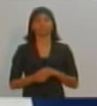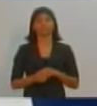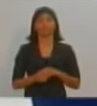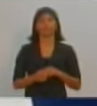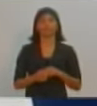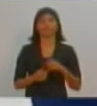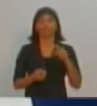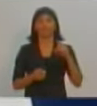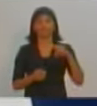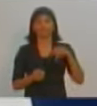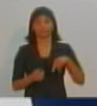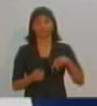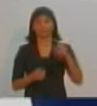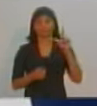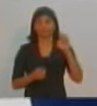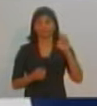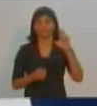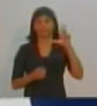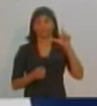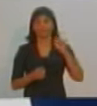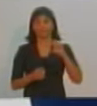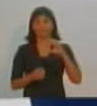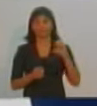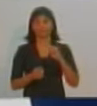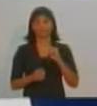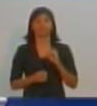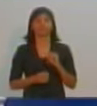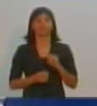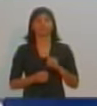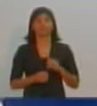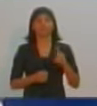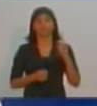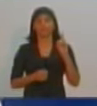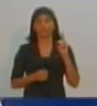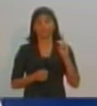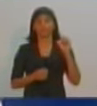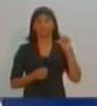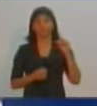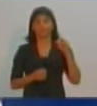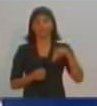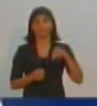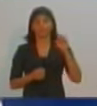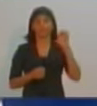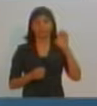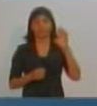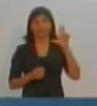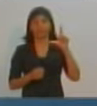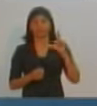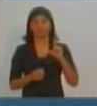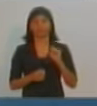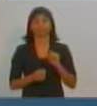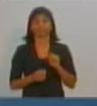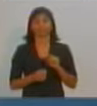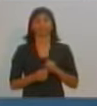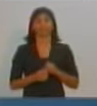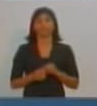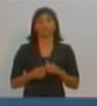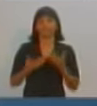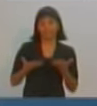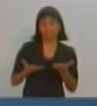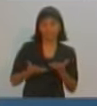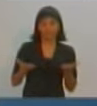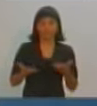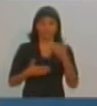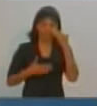do PTB, da mesma forma. Muito obrigada pela presença. E Daniel Grandolfo, do Solidariedade. Agradecemos a todos aqui